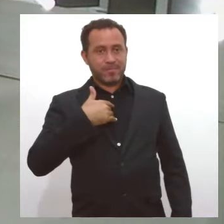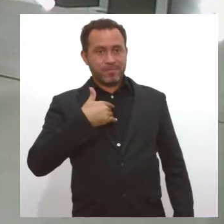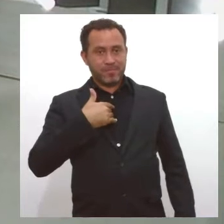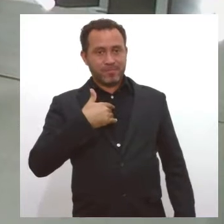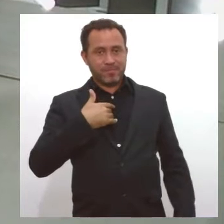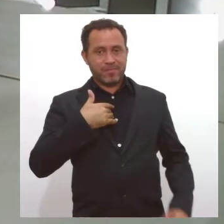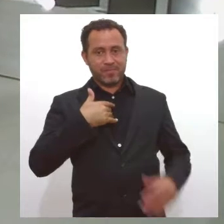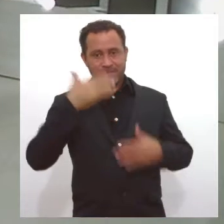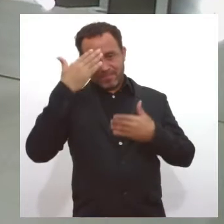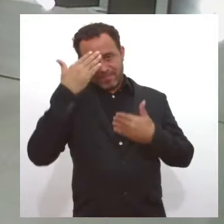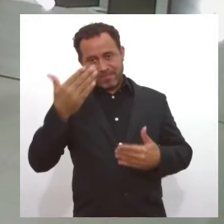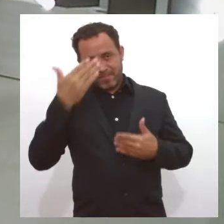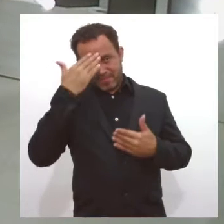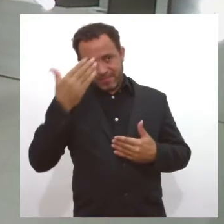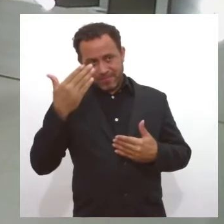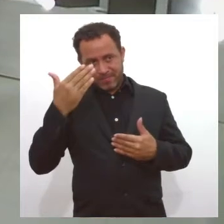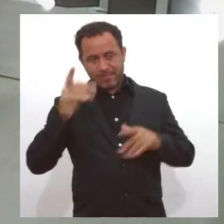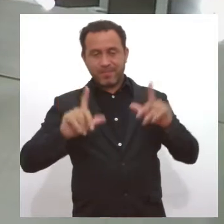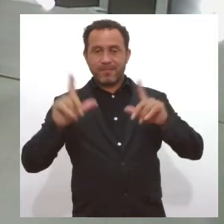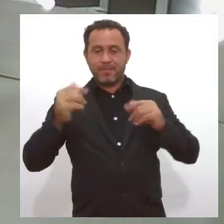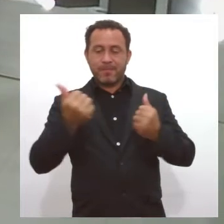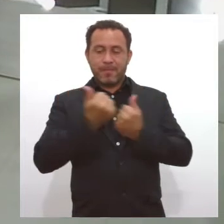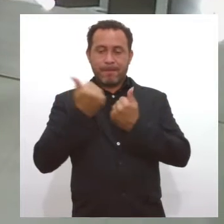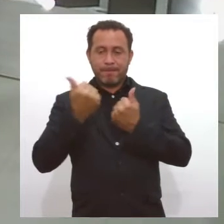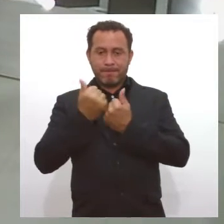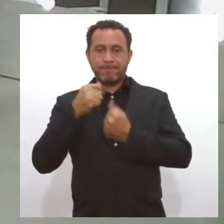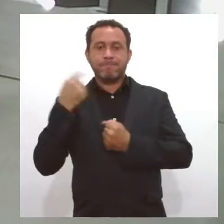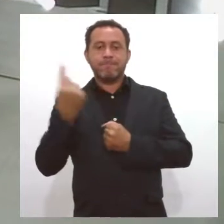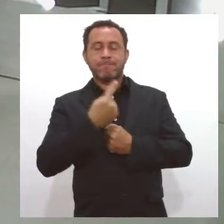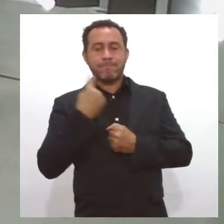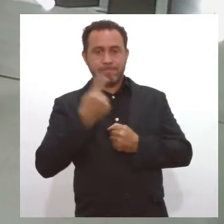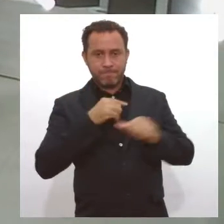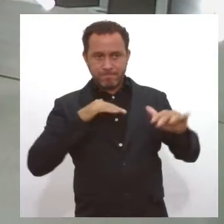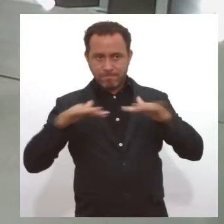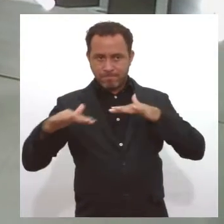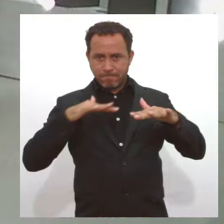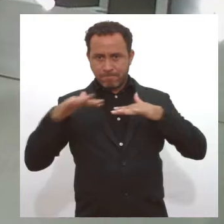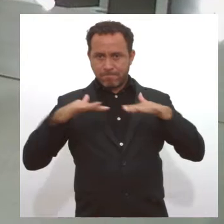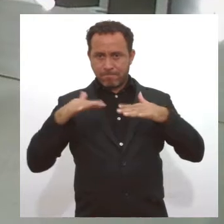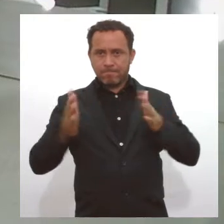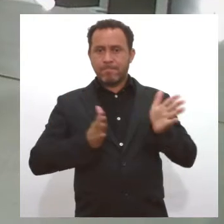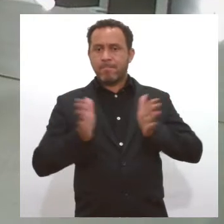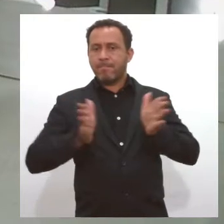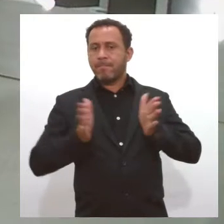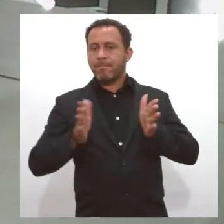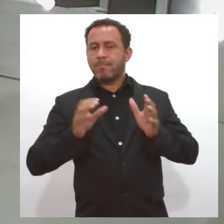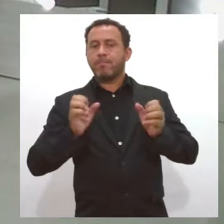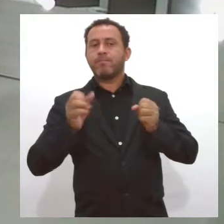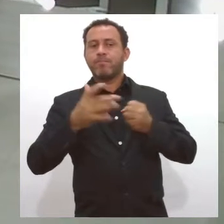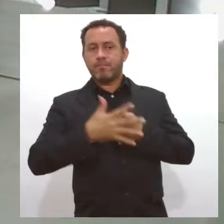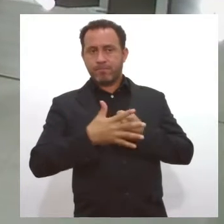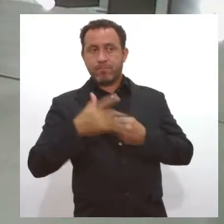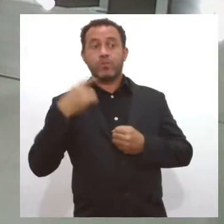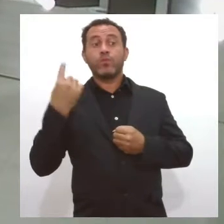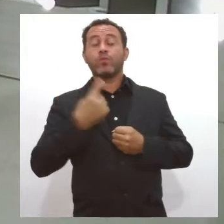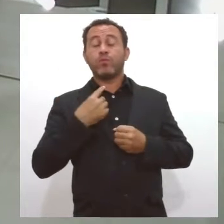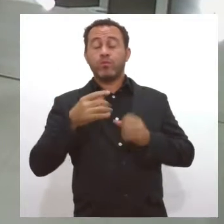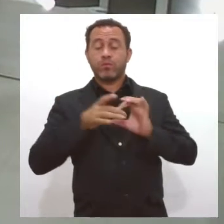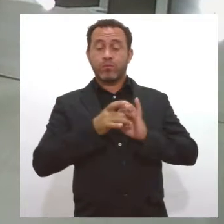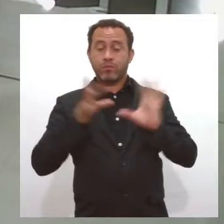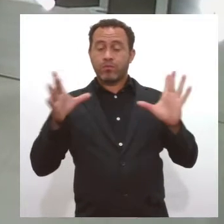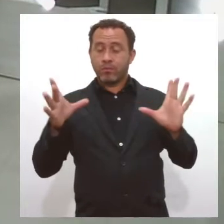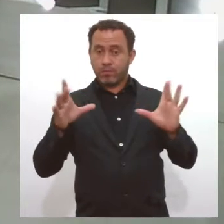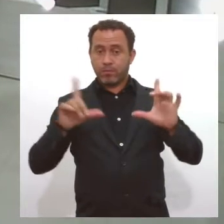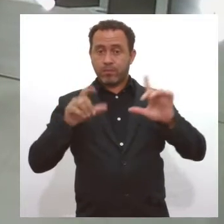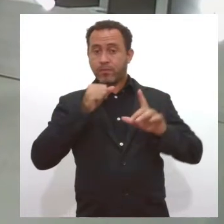Eu aqui agradeço à TVA LESI esse apoio que tem dado durante esse período, especialmente na pandemia. Estamos à disposição da TVA